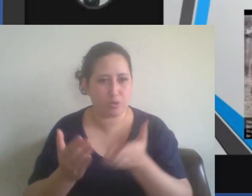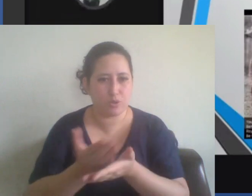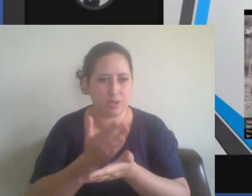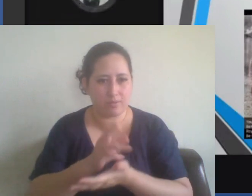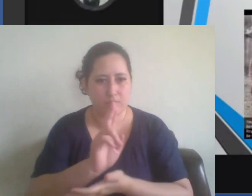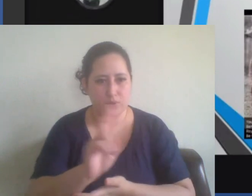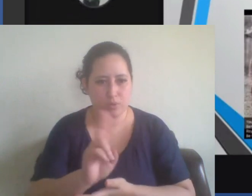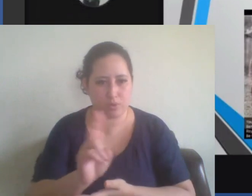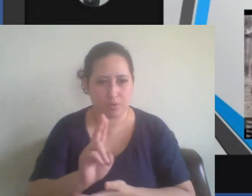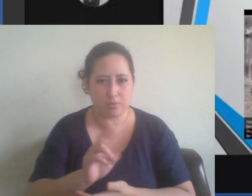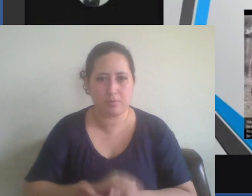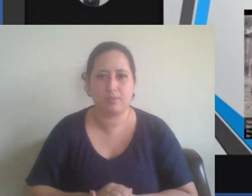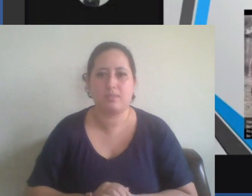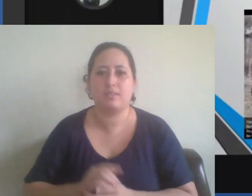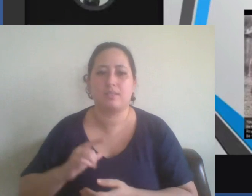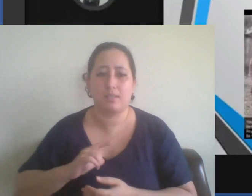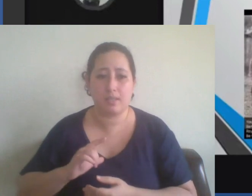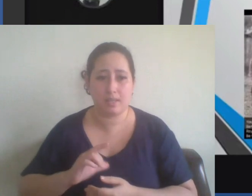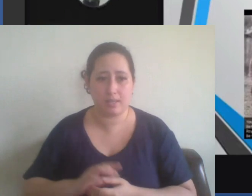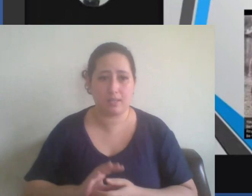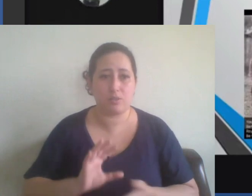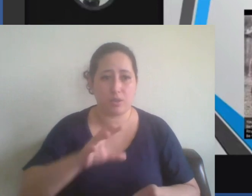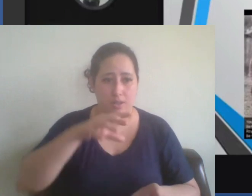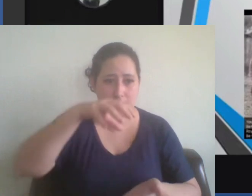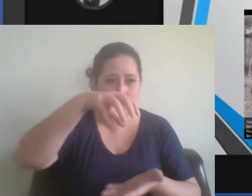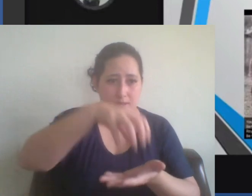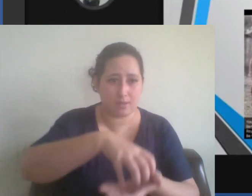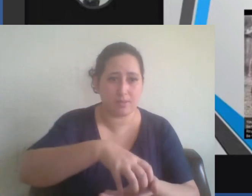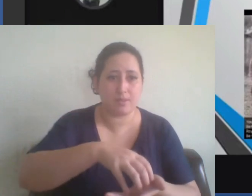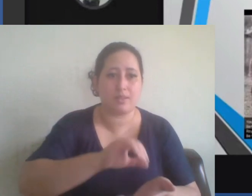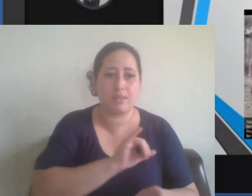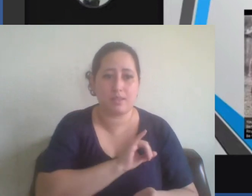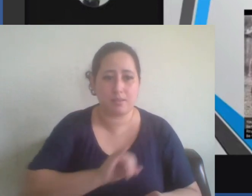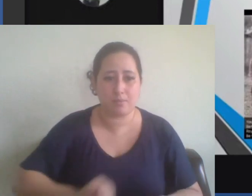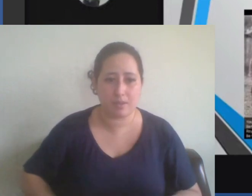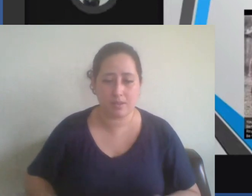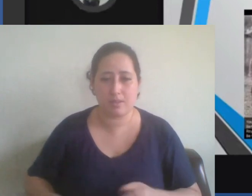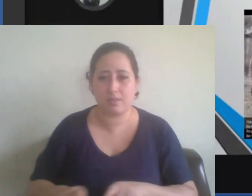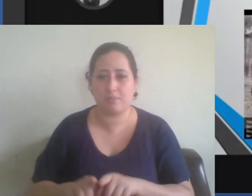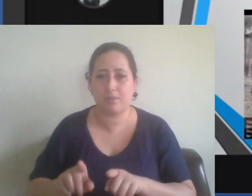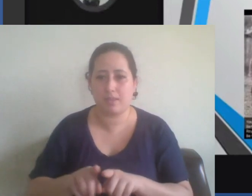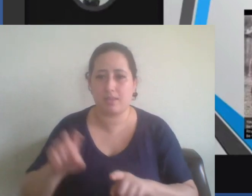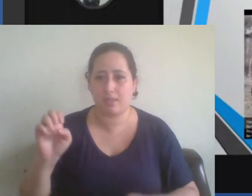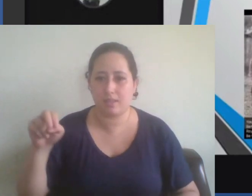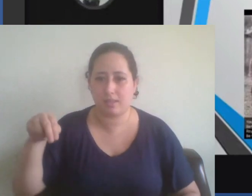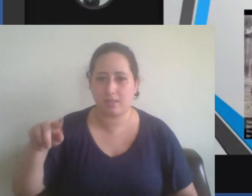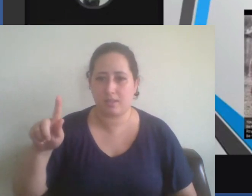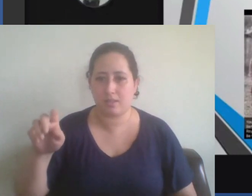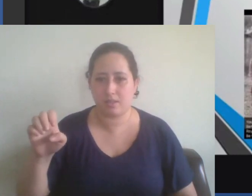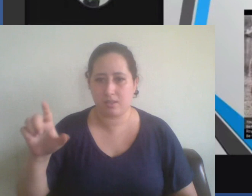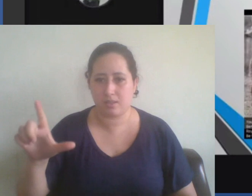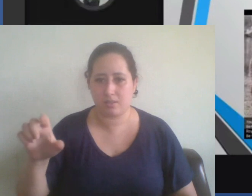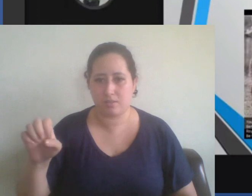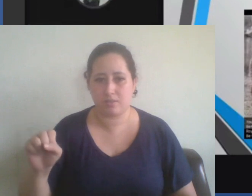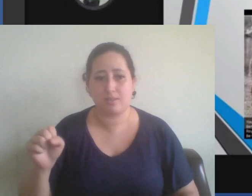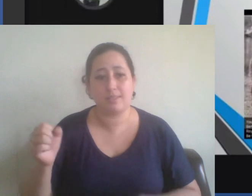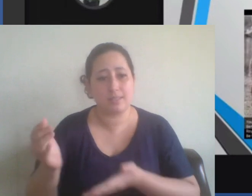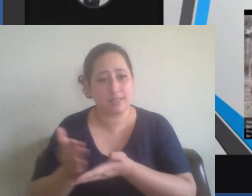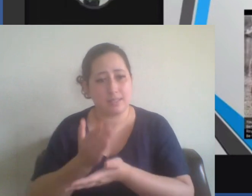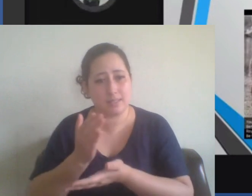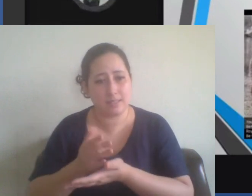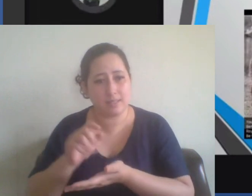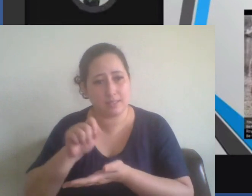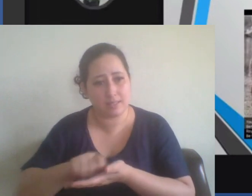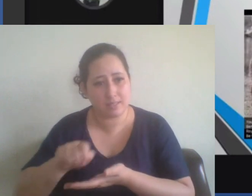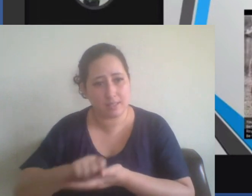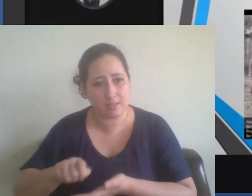Coração do Império e também com Friedrich Engels quando ele escreve sobre a situação da